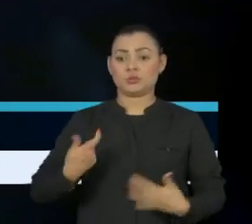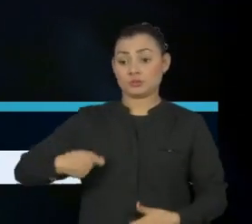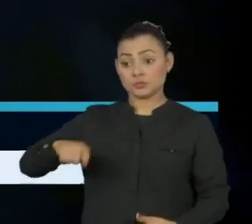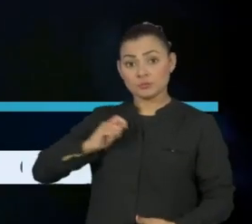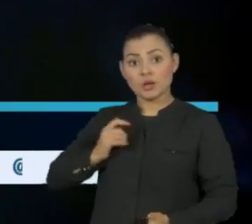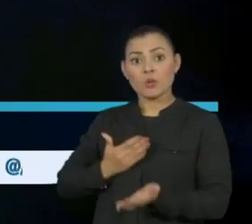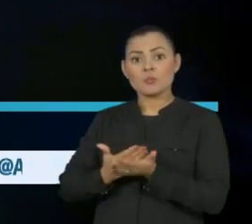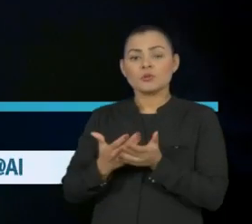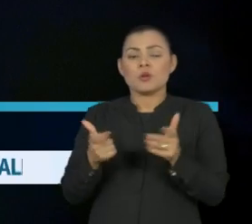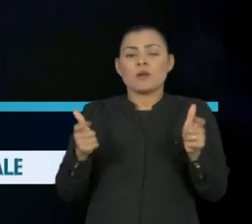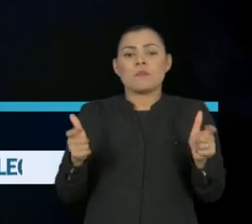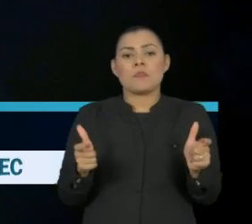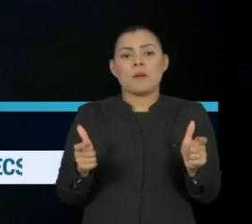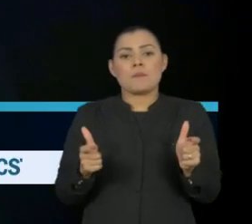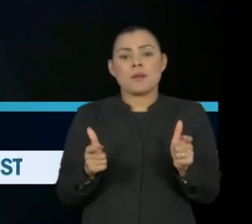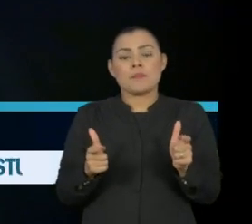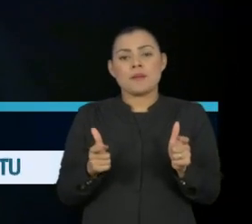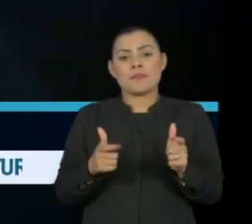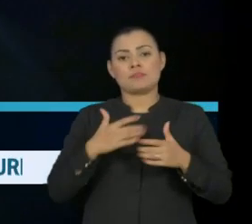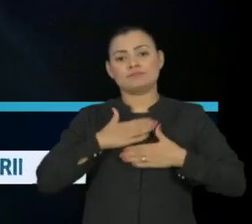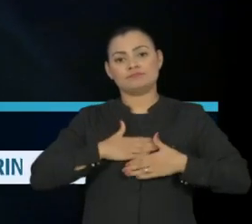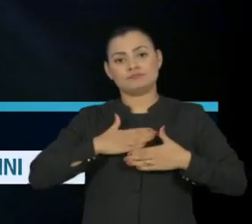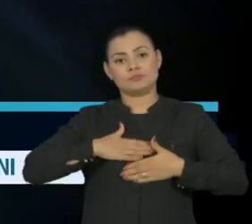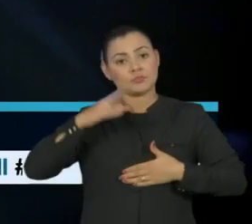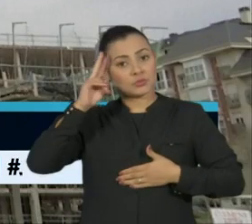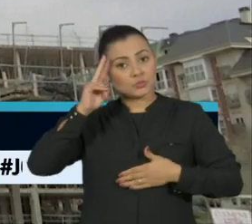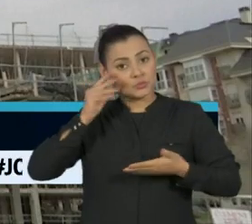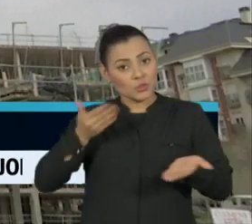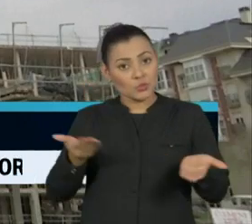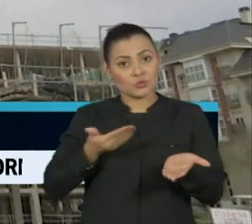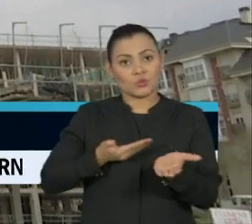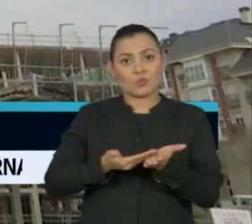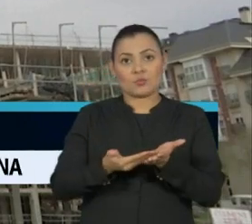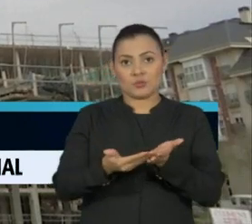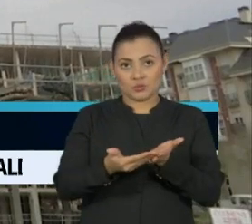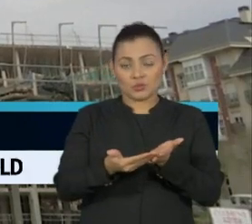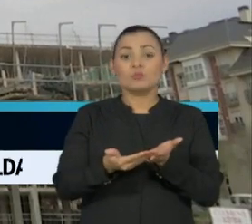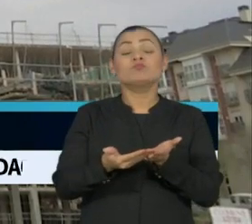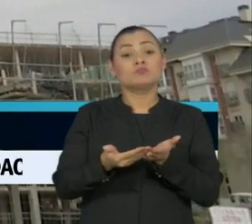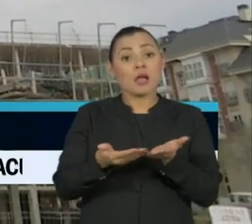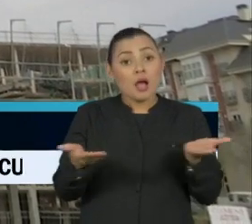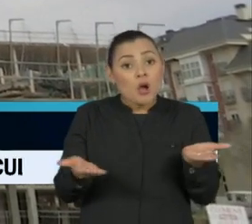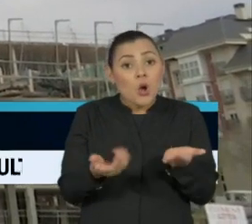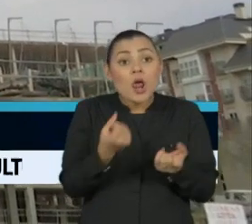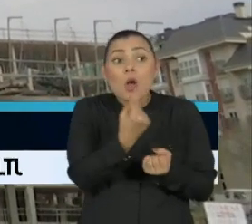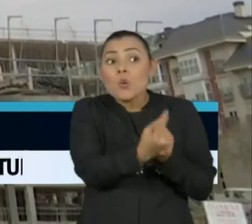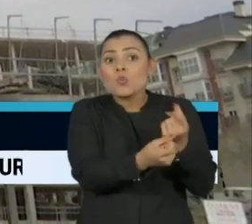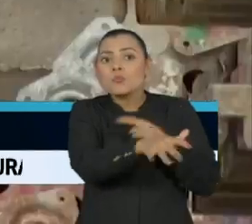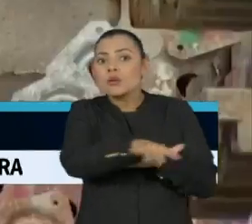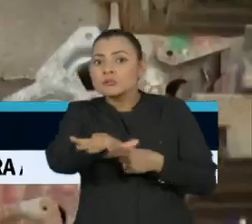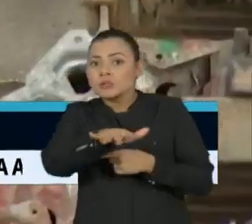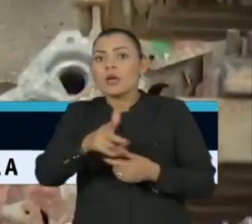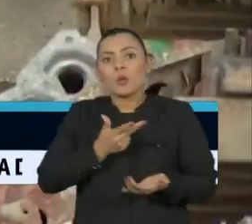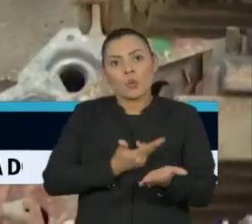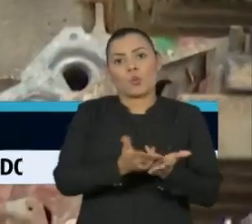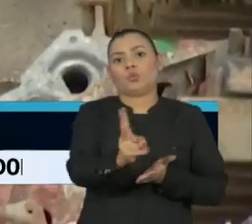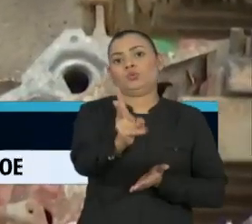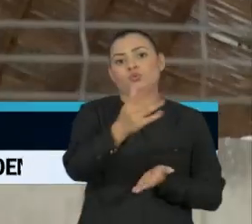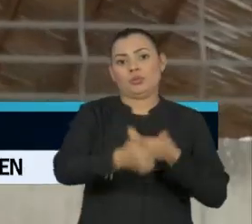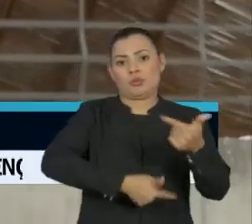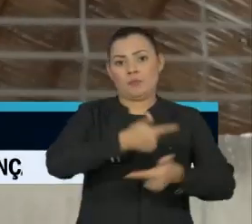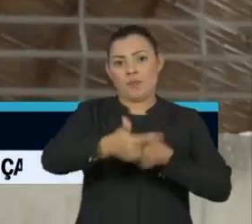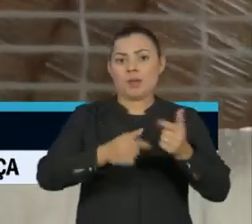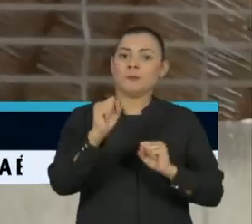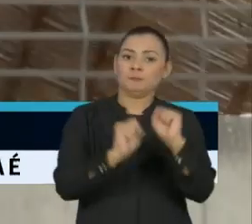começou a aliviar as medidas de contenção nesta segunda-feira. Por enquanto, apenas alguns setores como a construção civil,